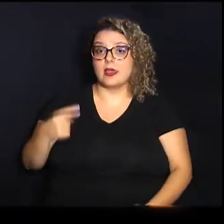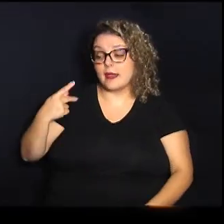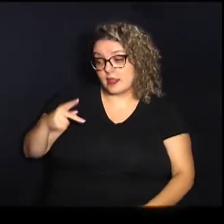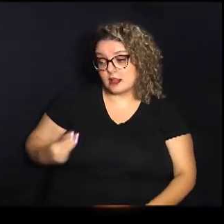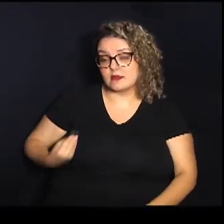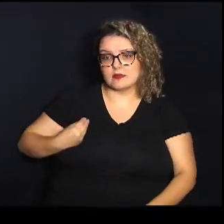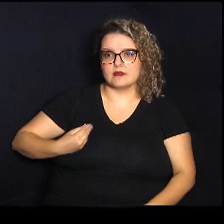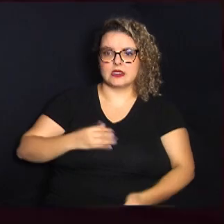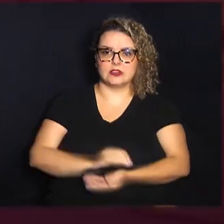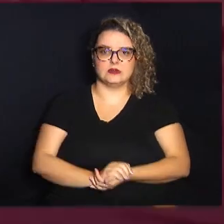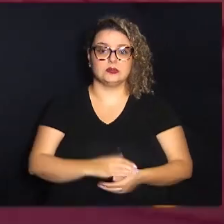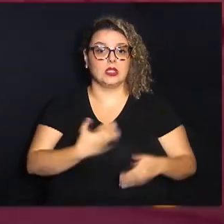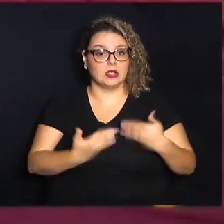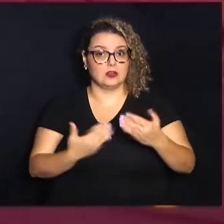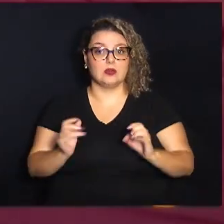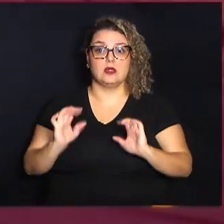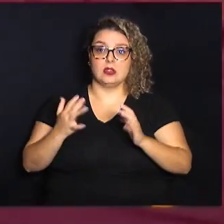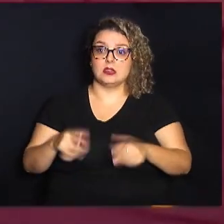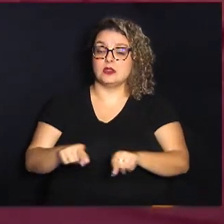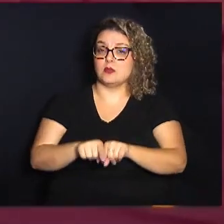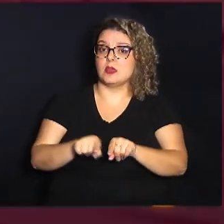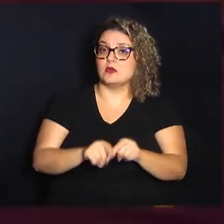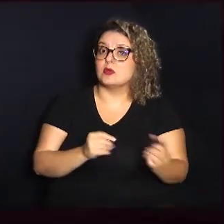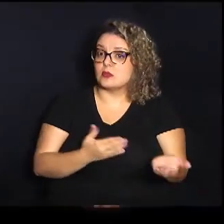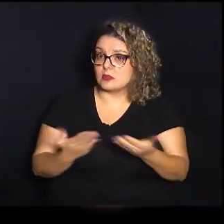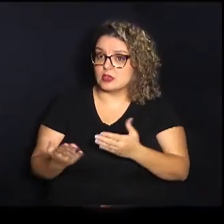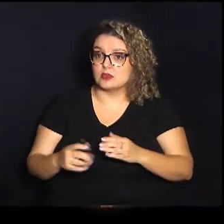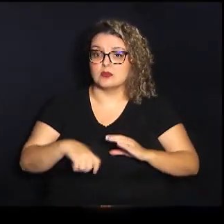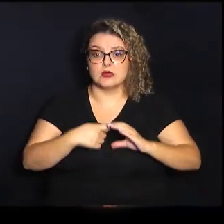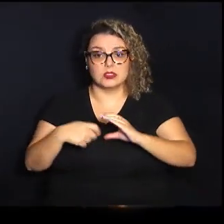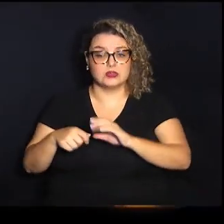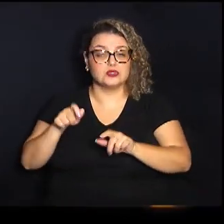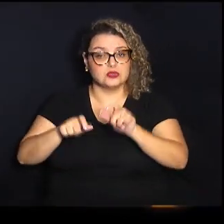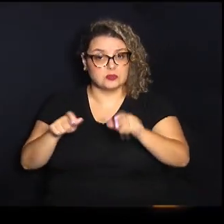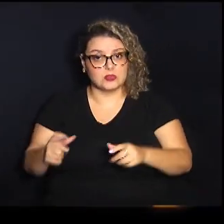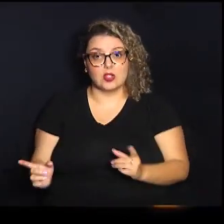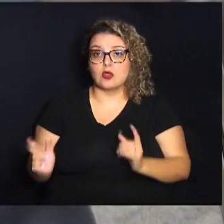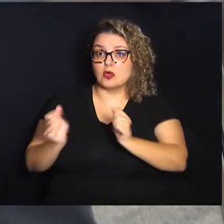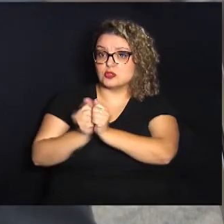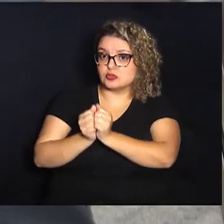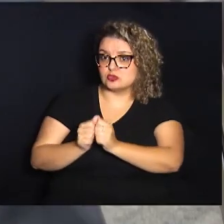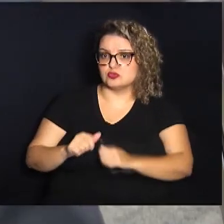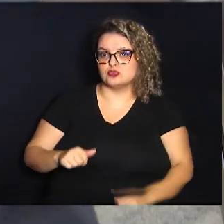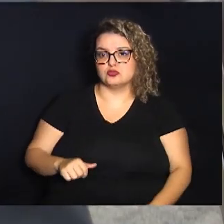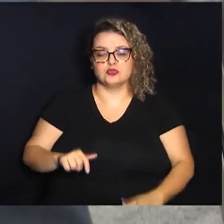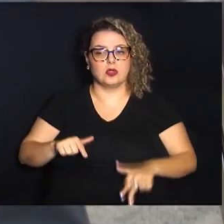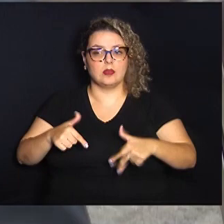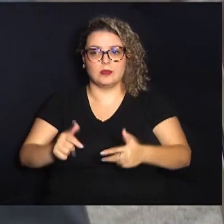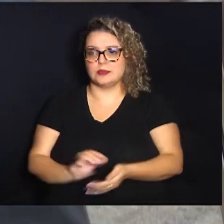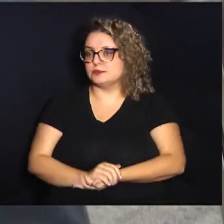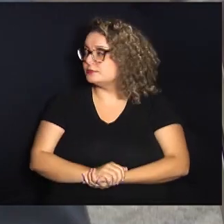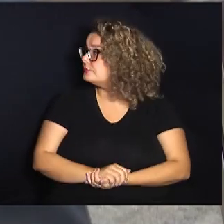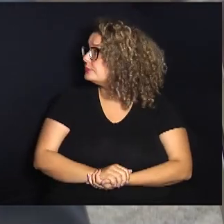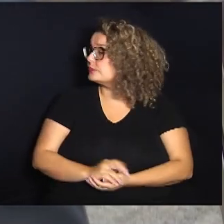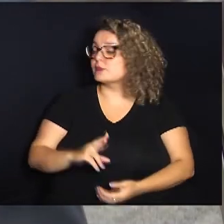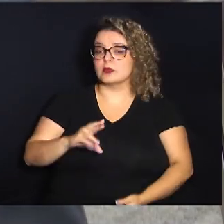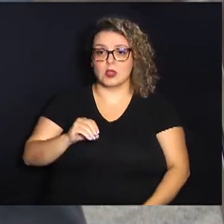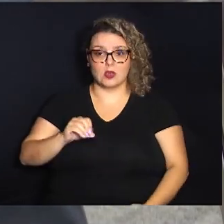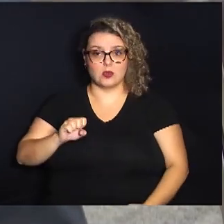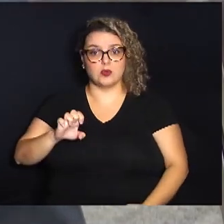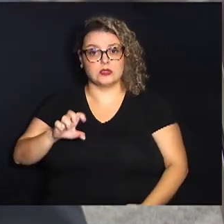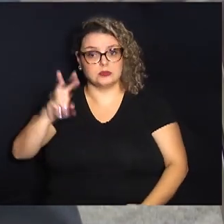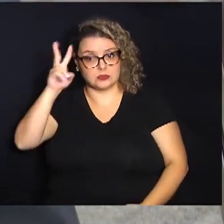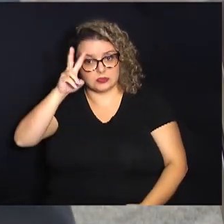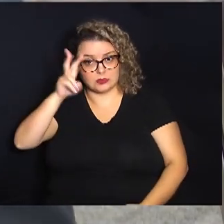Durante a cerimônia, também foram transmitidos vídeos de pessoas próximas à militante. A Rosi foi lembrada como uma